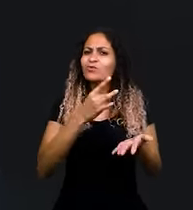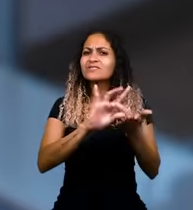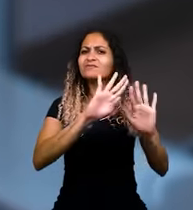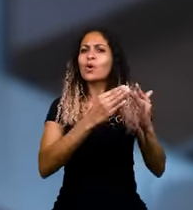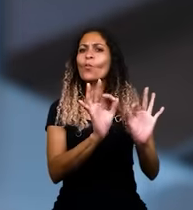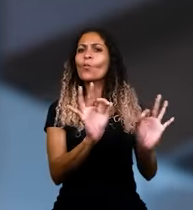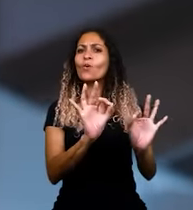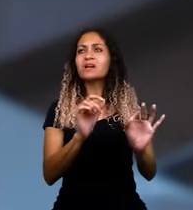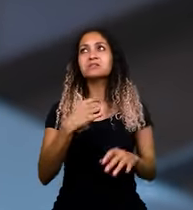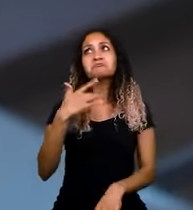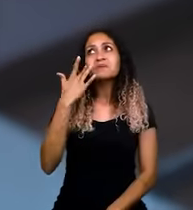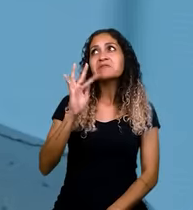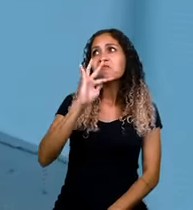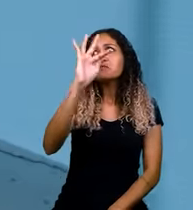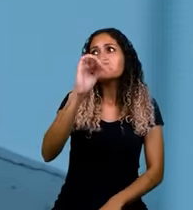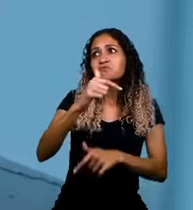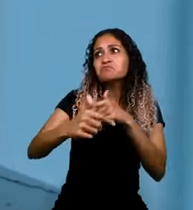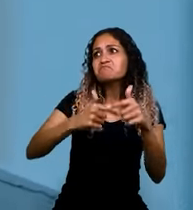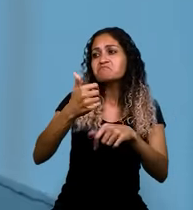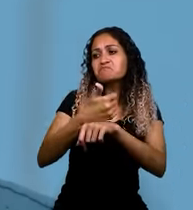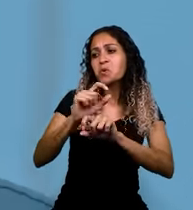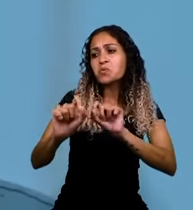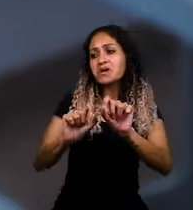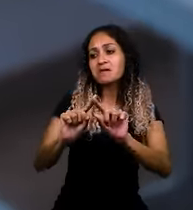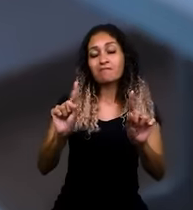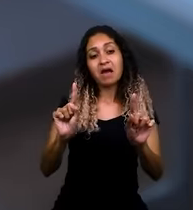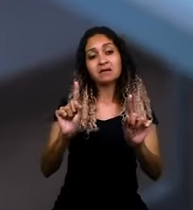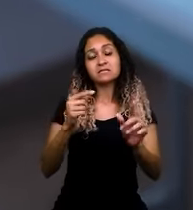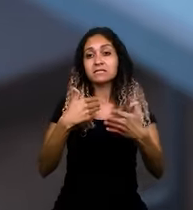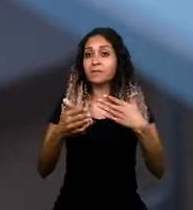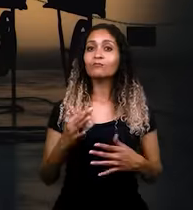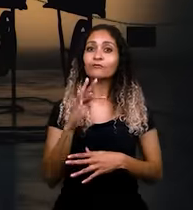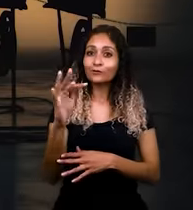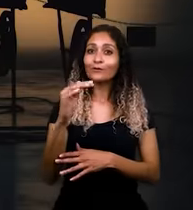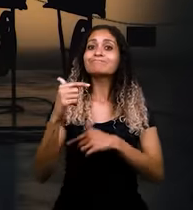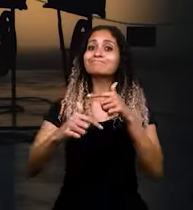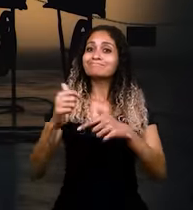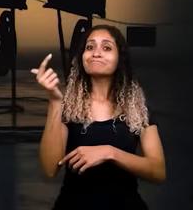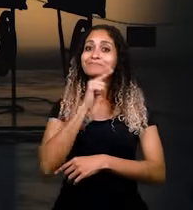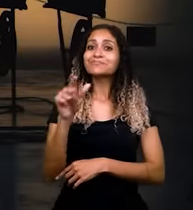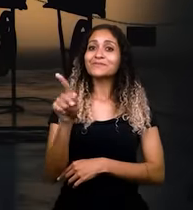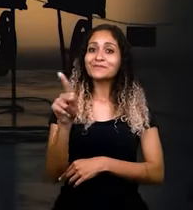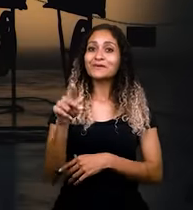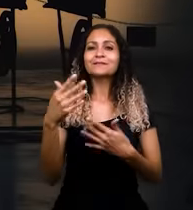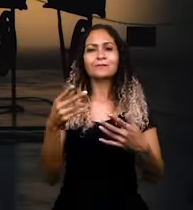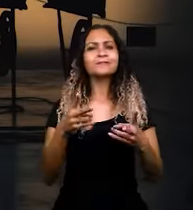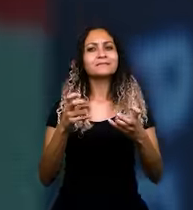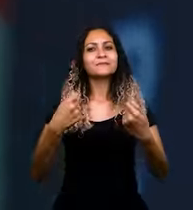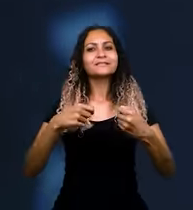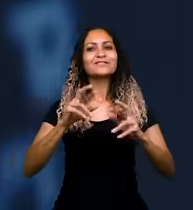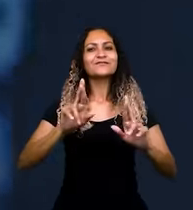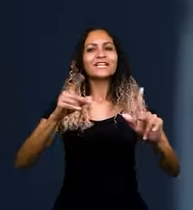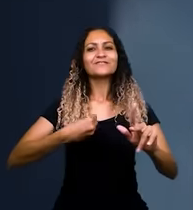indiferente da profissão que eu ia seguir, e comigo mesmo pensava, nunca ia ter um comportamento desse. Quando tive a oportunidade de ser professor,